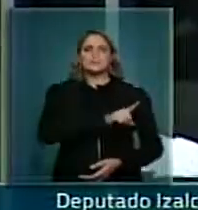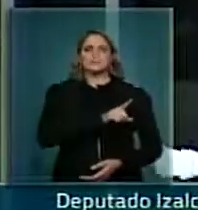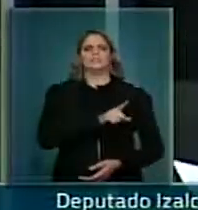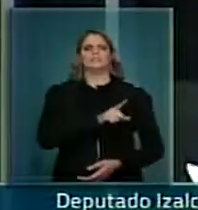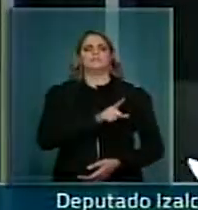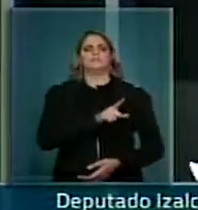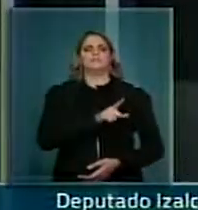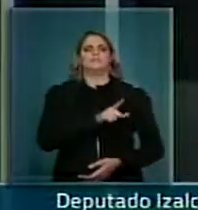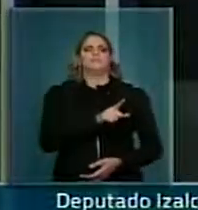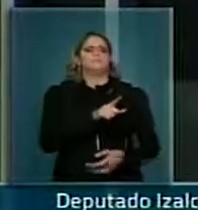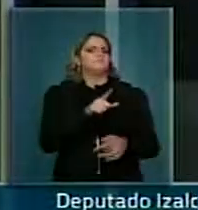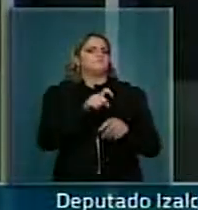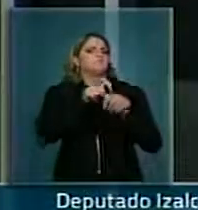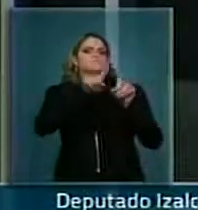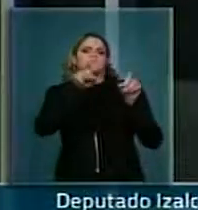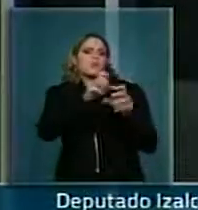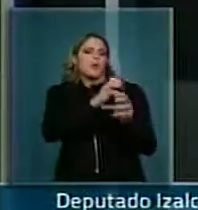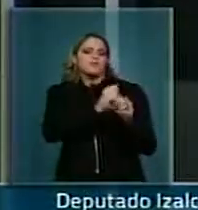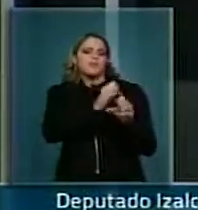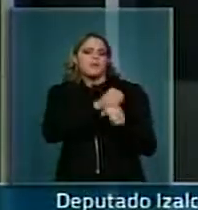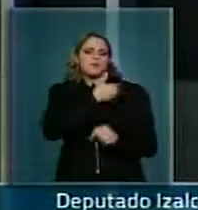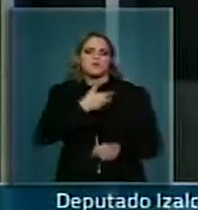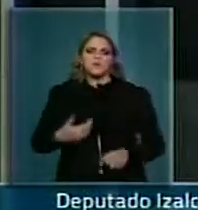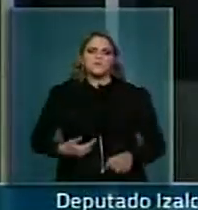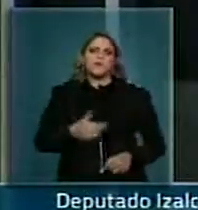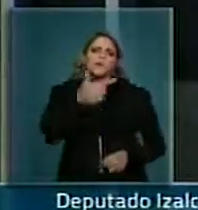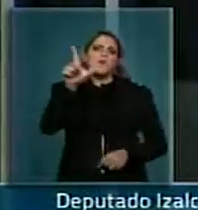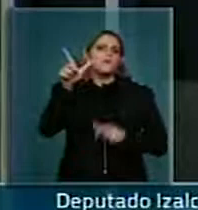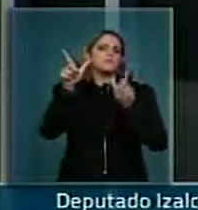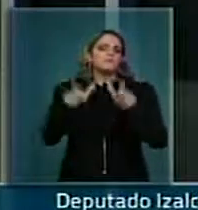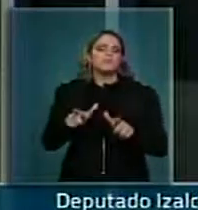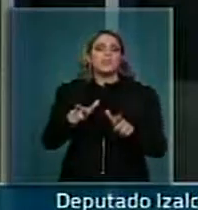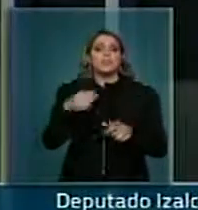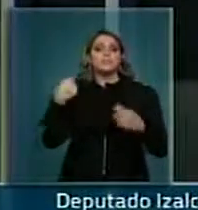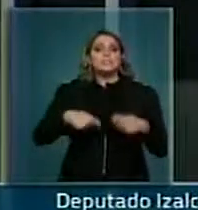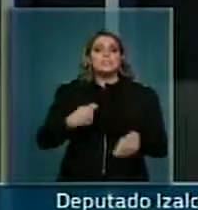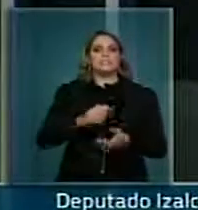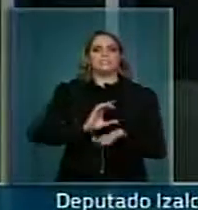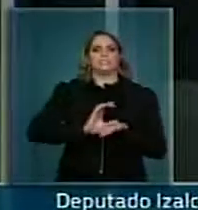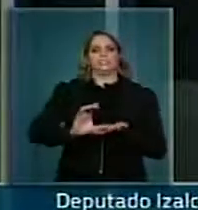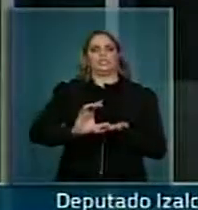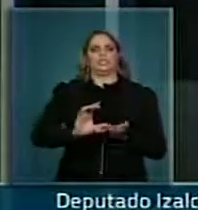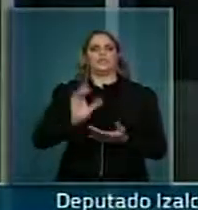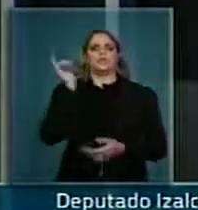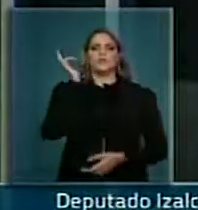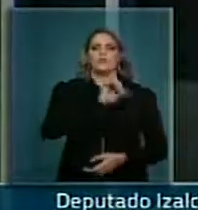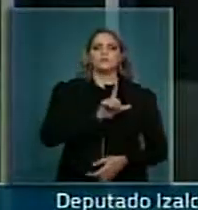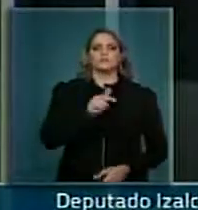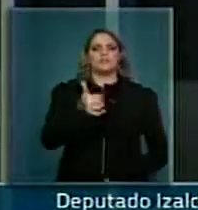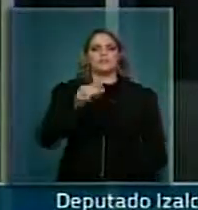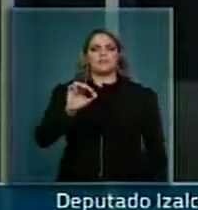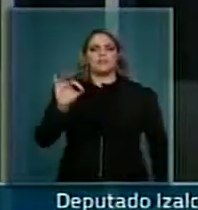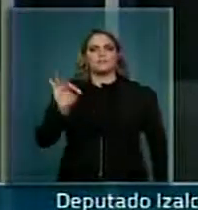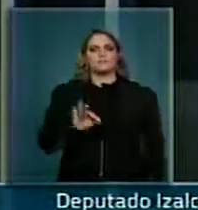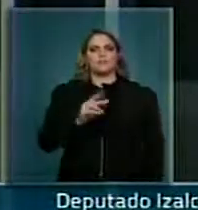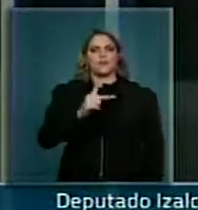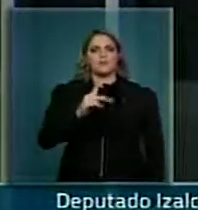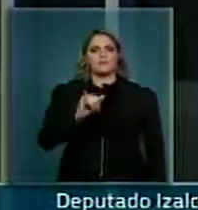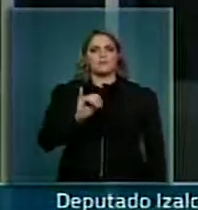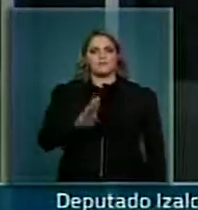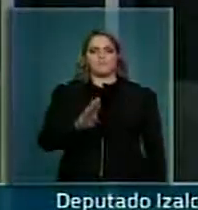no orçamento ou em outras fontes para viabilizar realmente os 10% do PIB